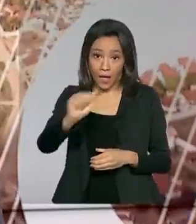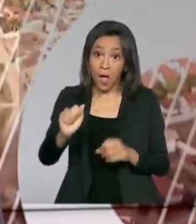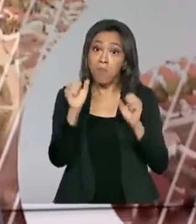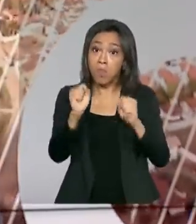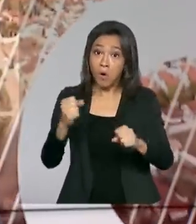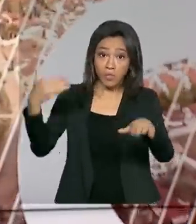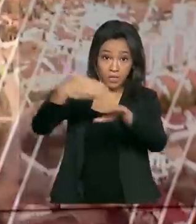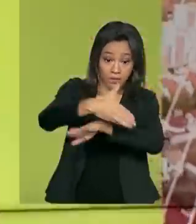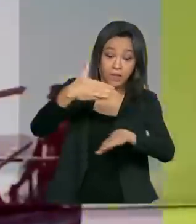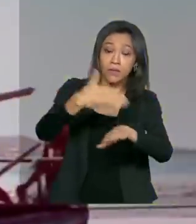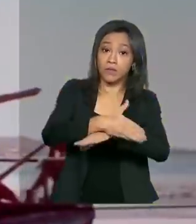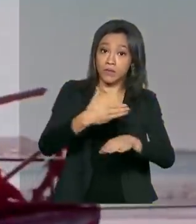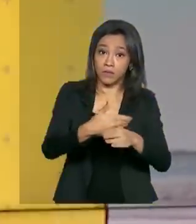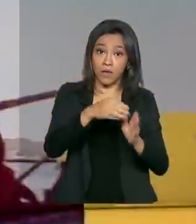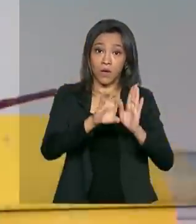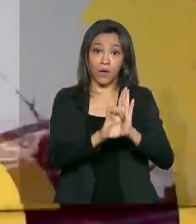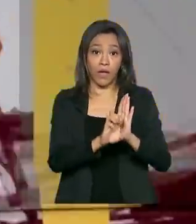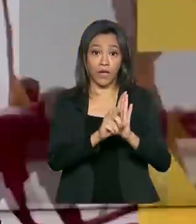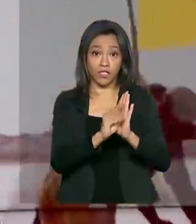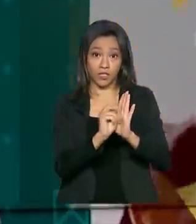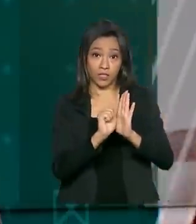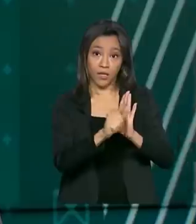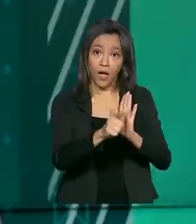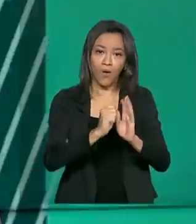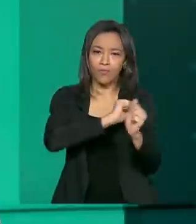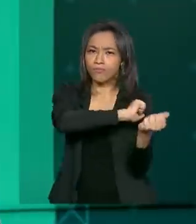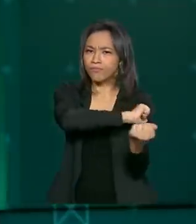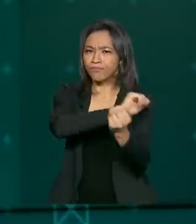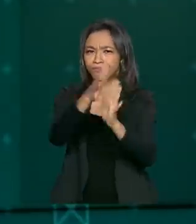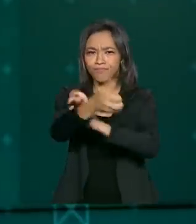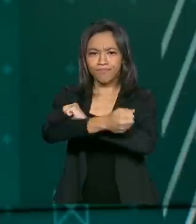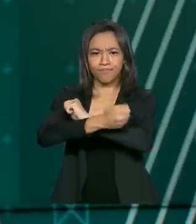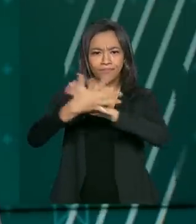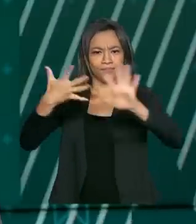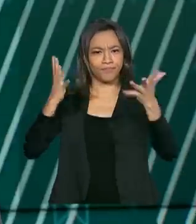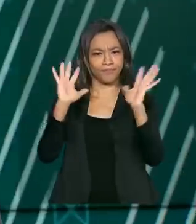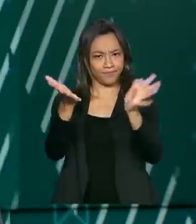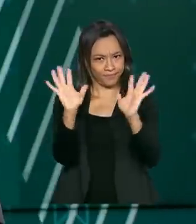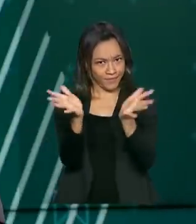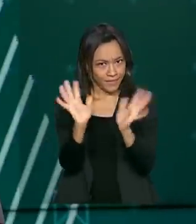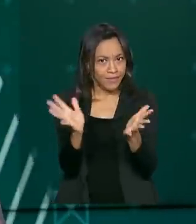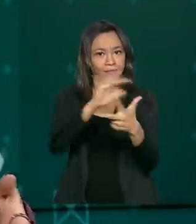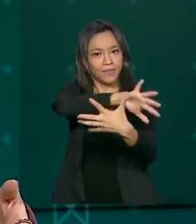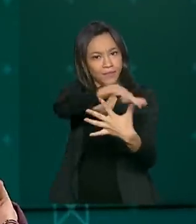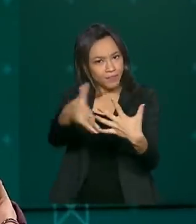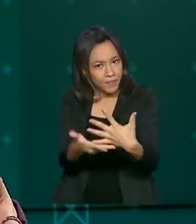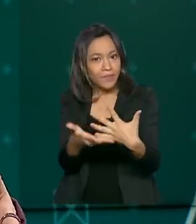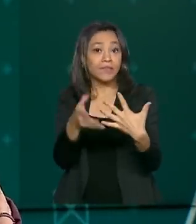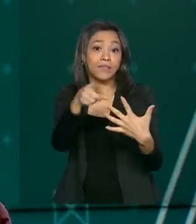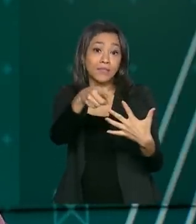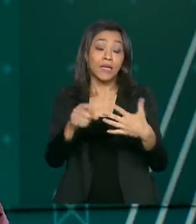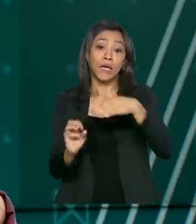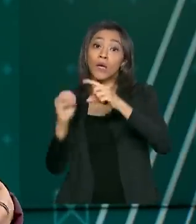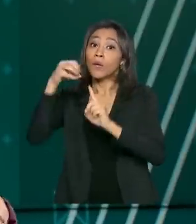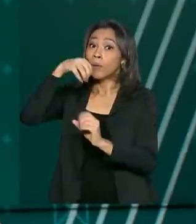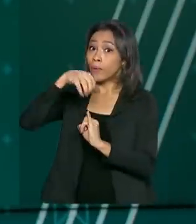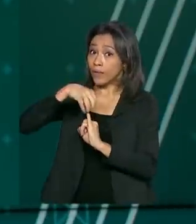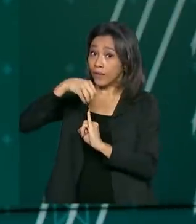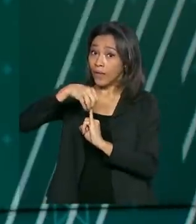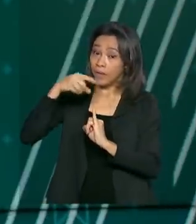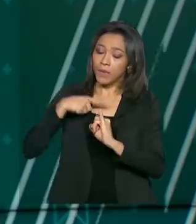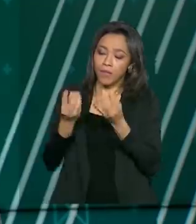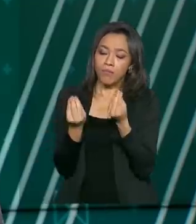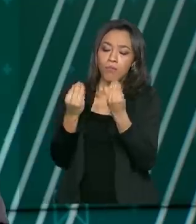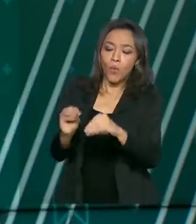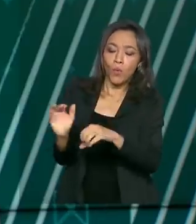acessar o edital do Enem 2020, traduzido para a língua brasileira de sinais. O Inep disponibilizou no canal do